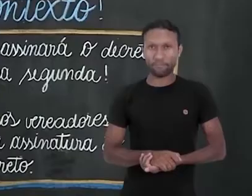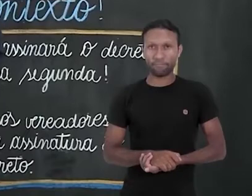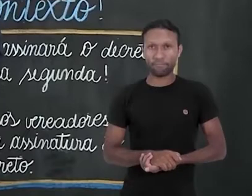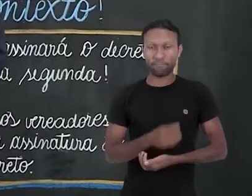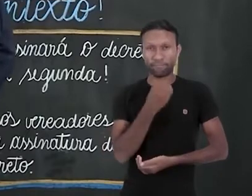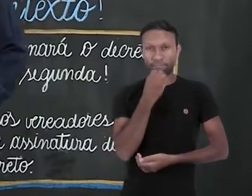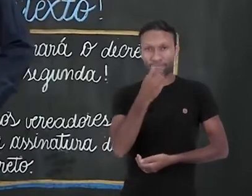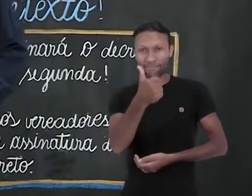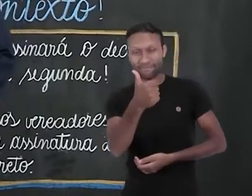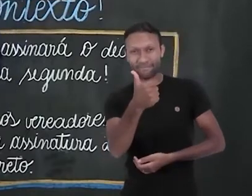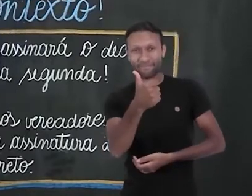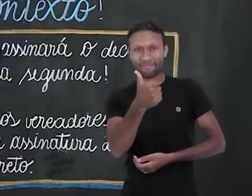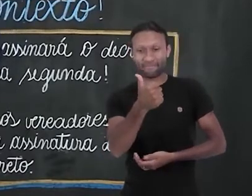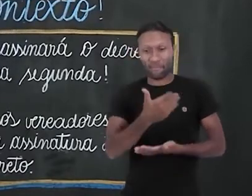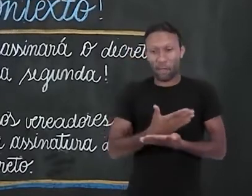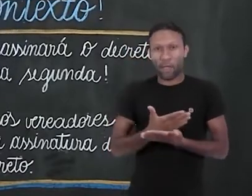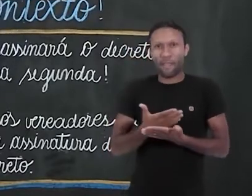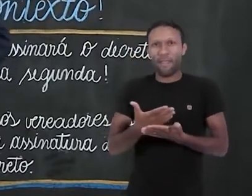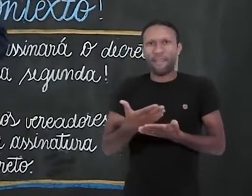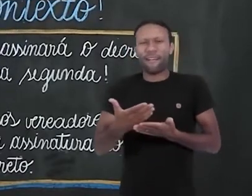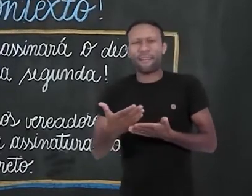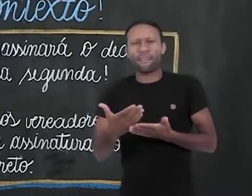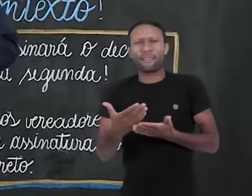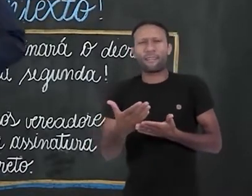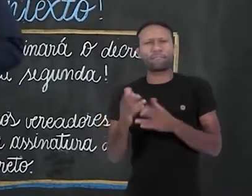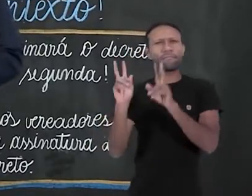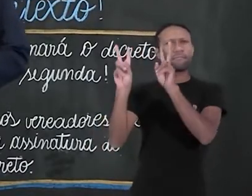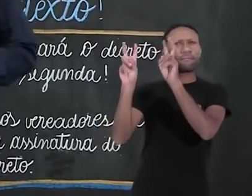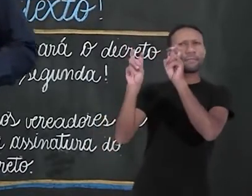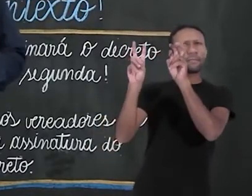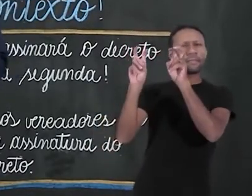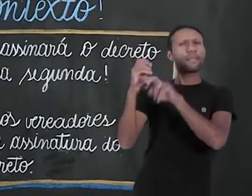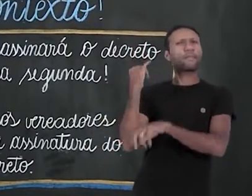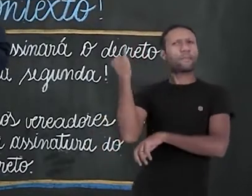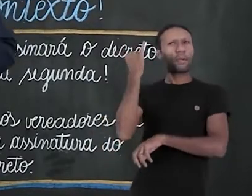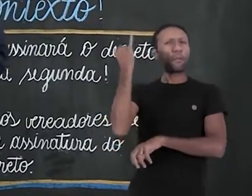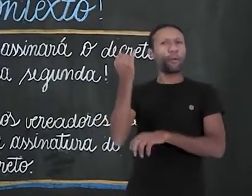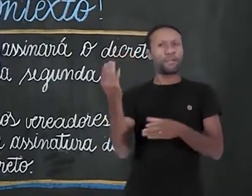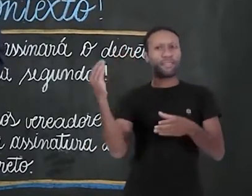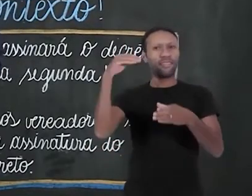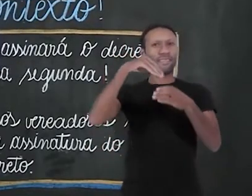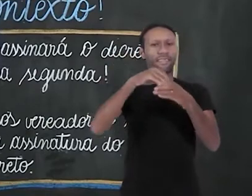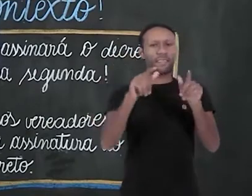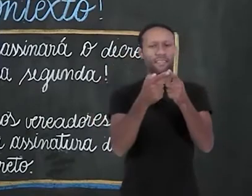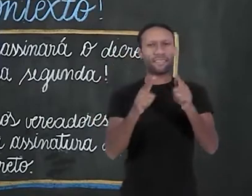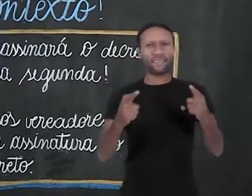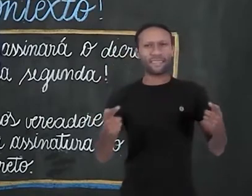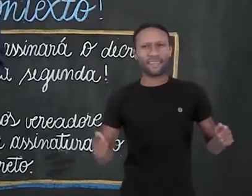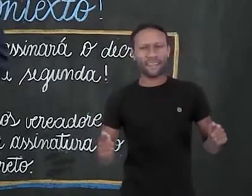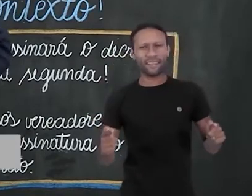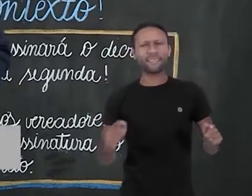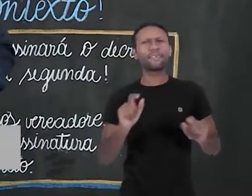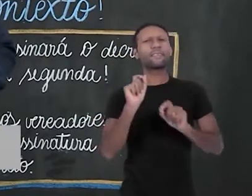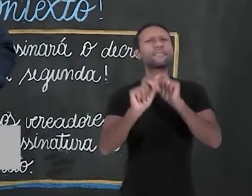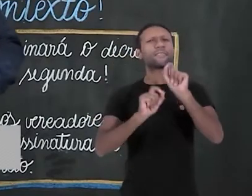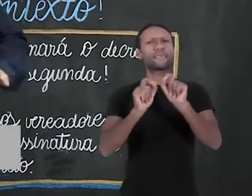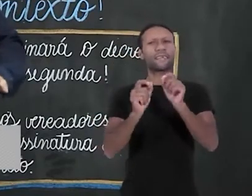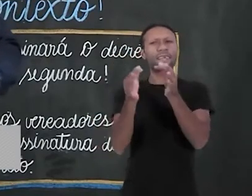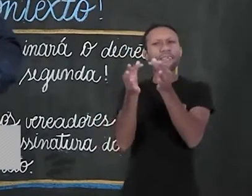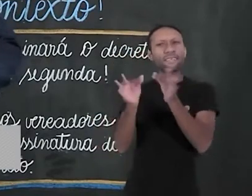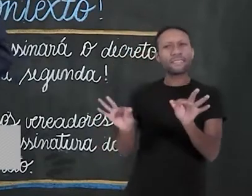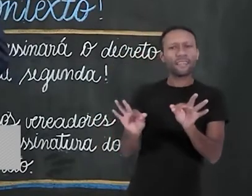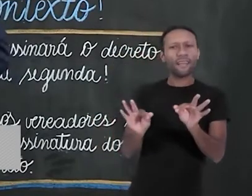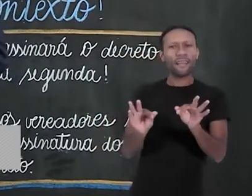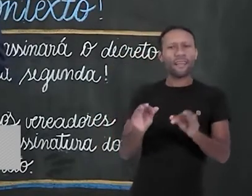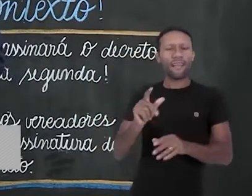Tudo bem? A partir de hoje a gente vai falar de um assunto bem interessante na gramática, da análise sintática. A gramática da